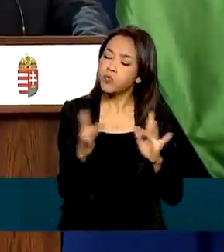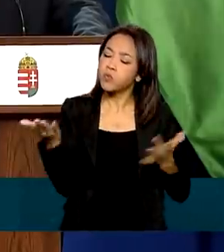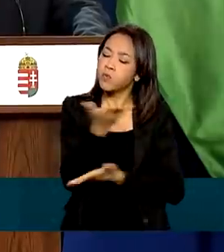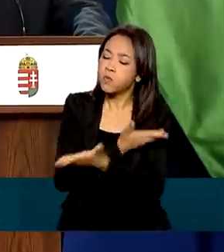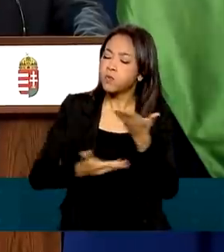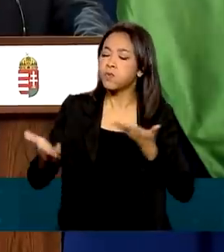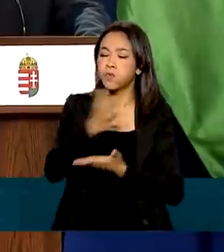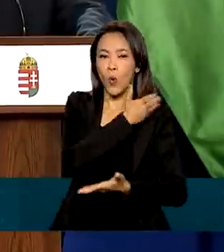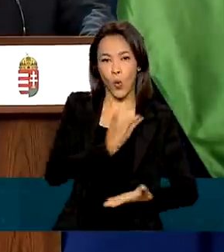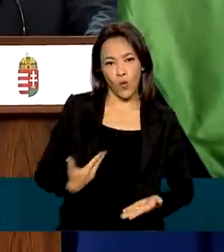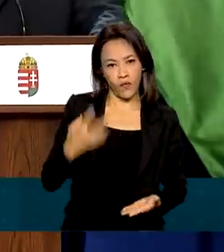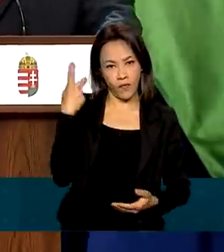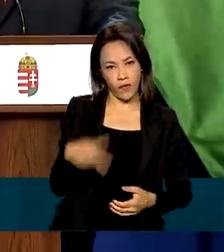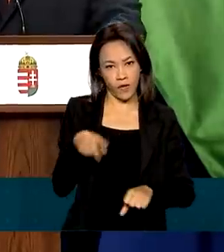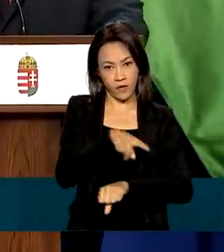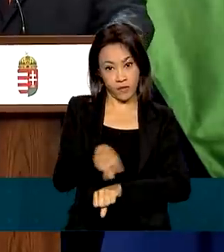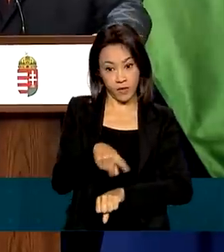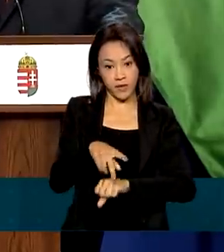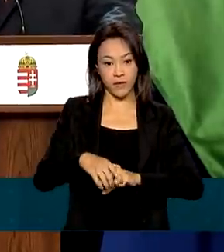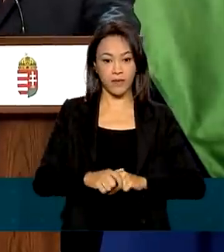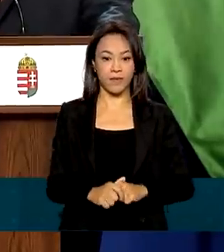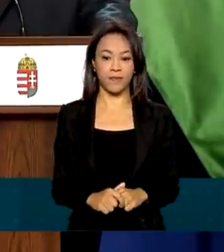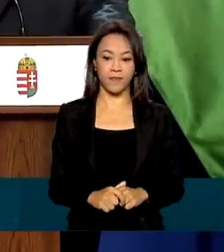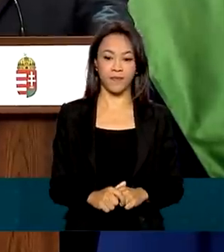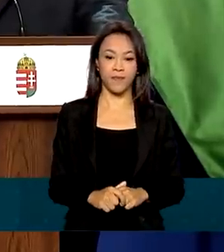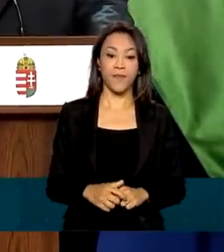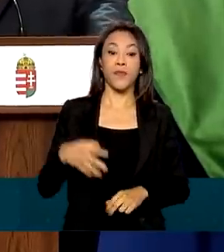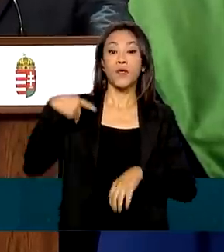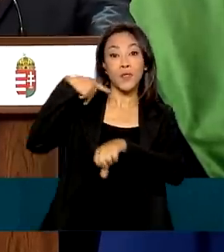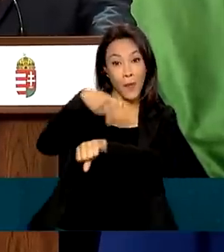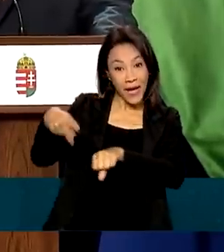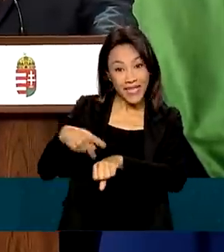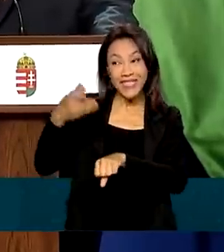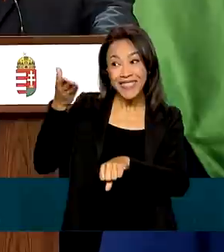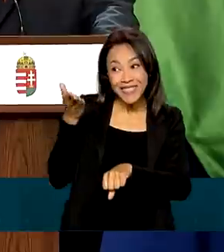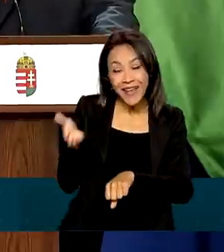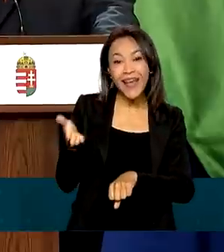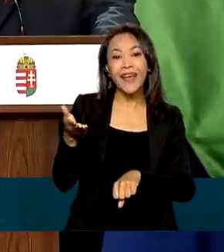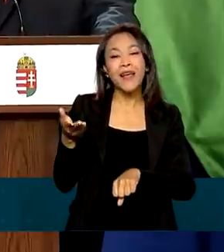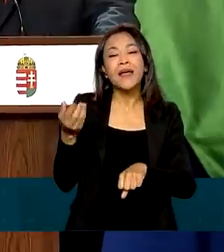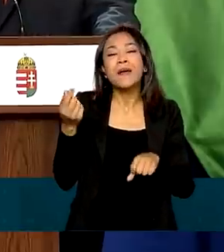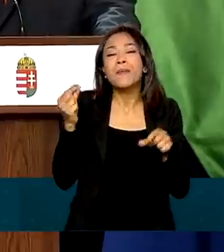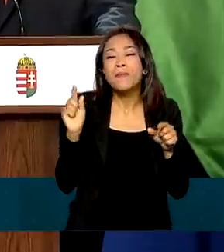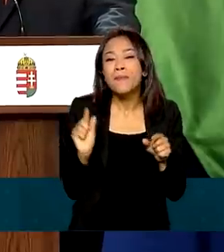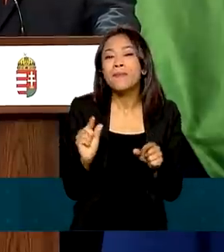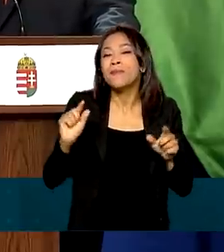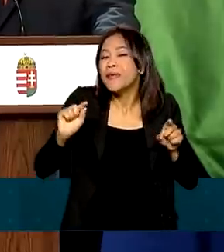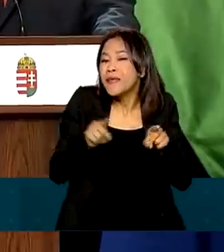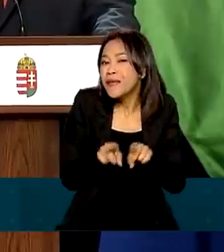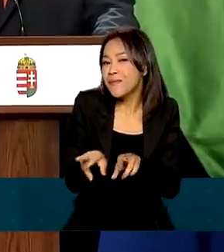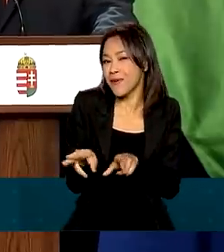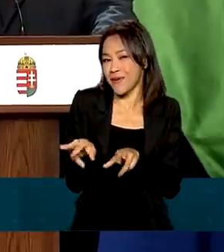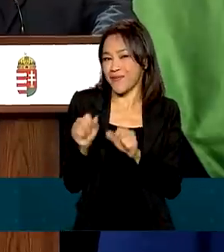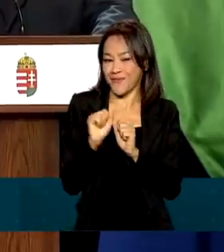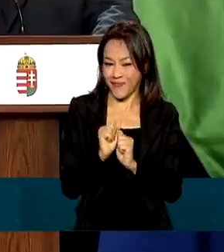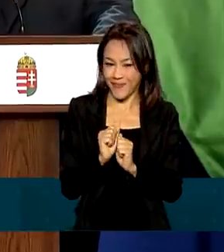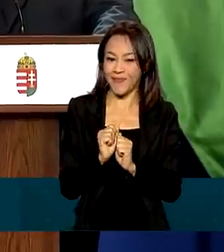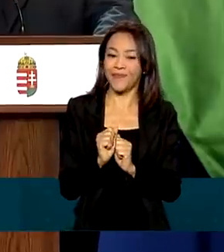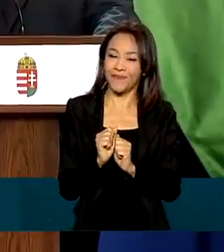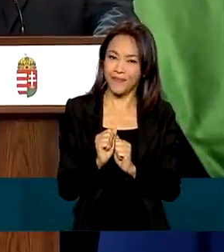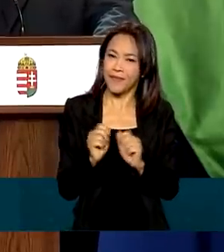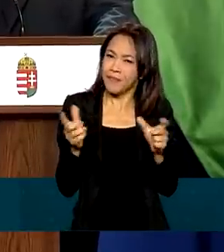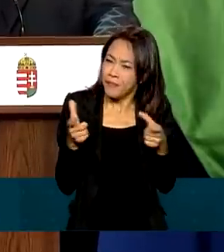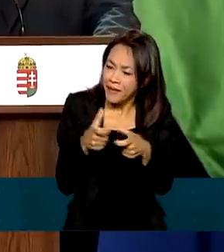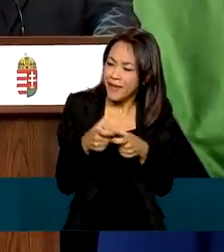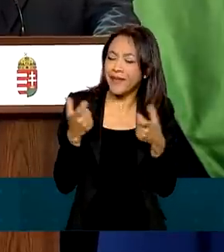com o governo húngaro. Considero o seu país o nosso pequeno, grande irmão. Pequenos, levamos em conta